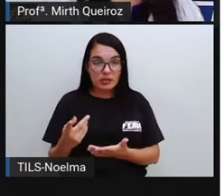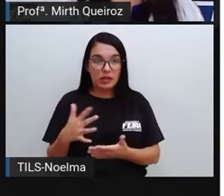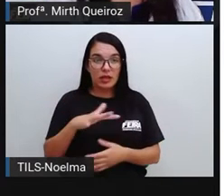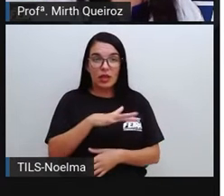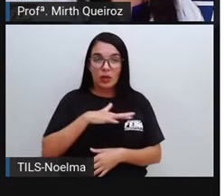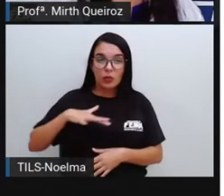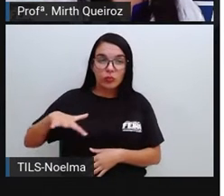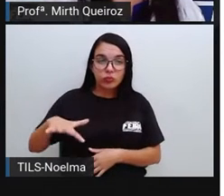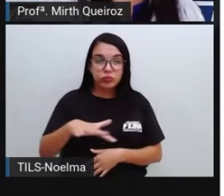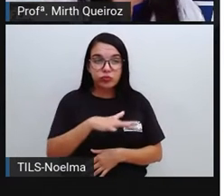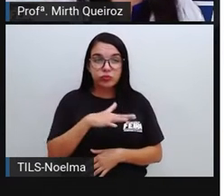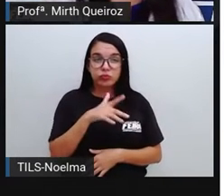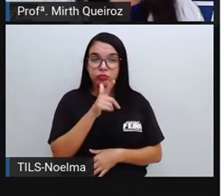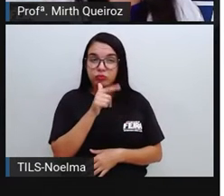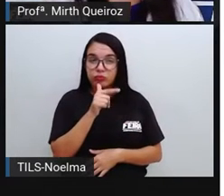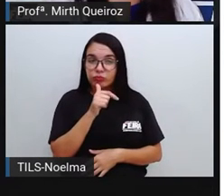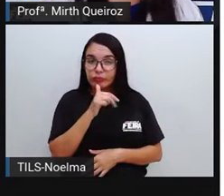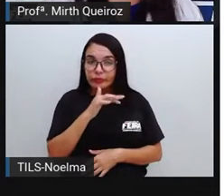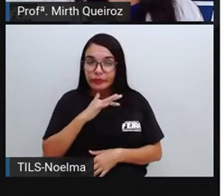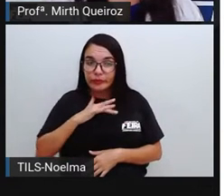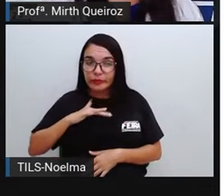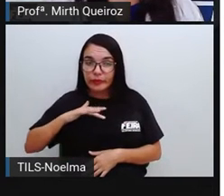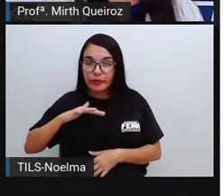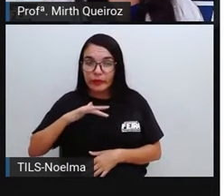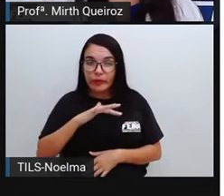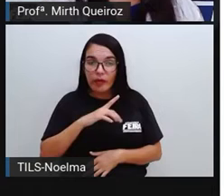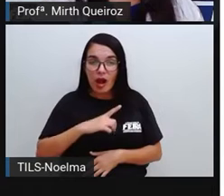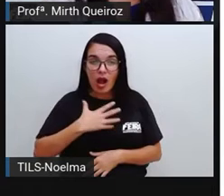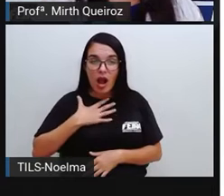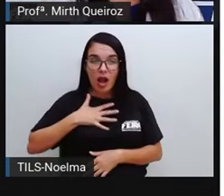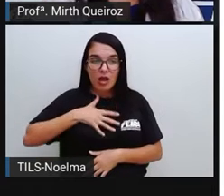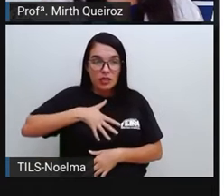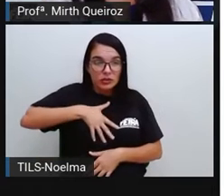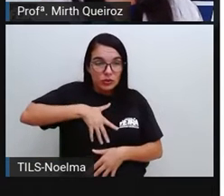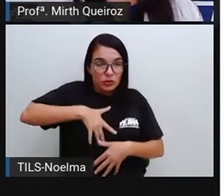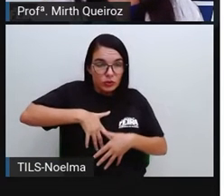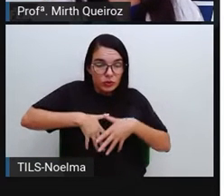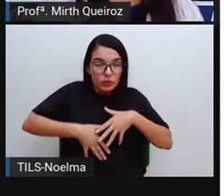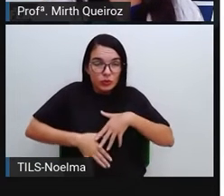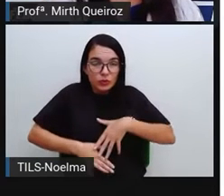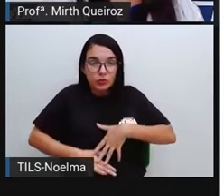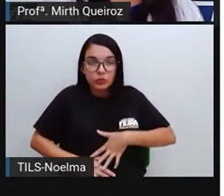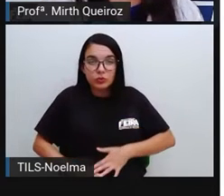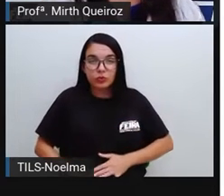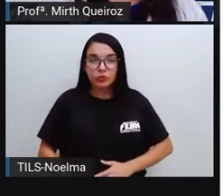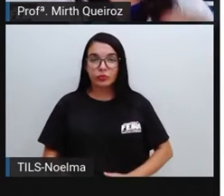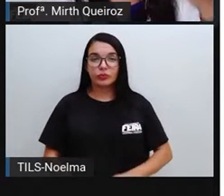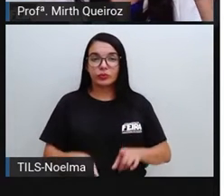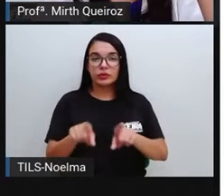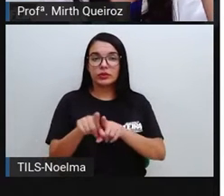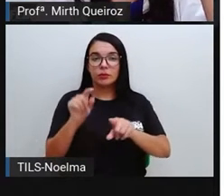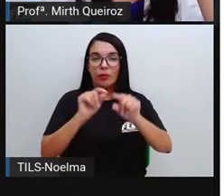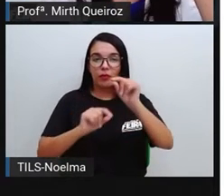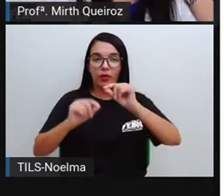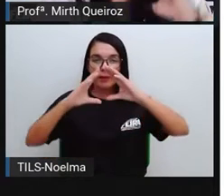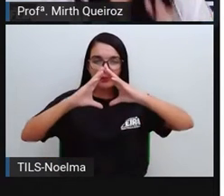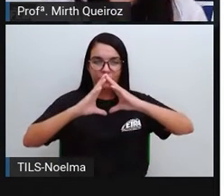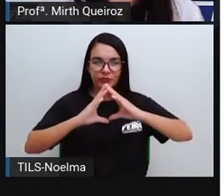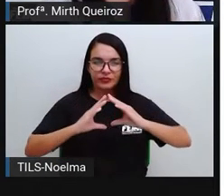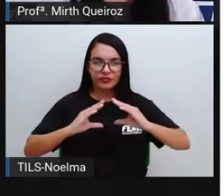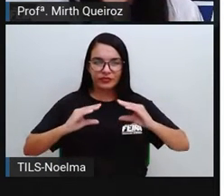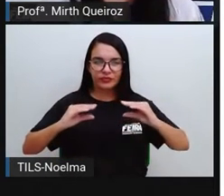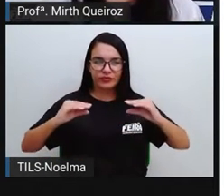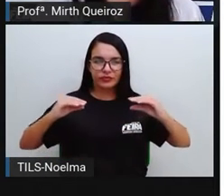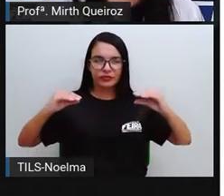meio líquido, né? Vai ter capacidade de dissolver substâncias, sendo chamada inclusive de solvente universal É tanto que uma pessoa